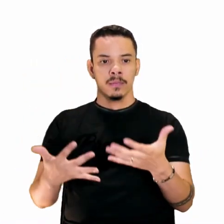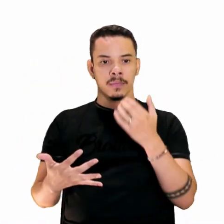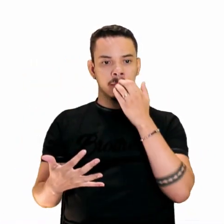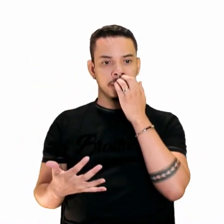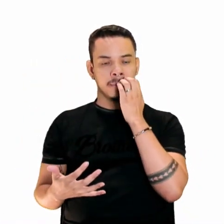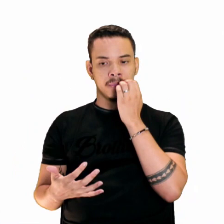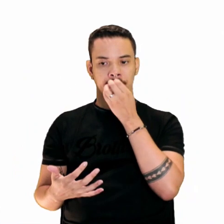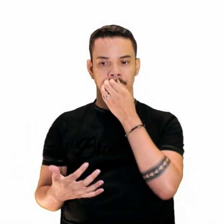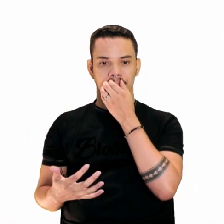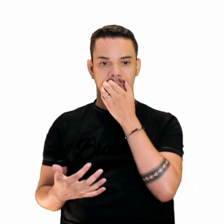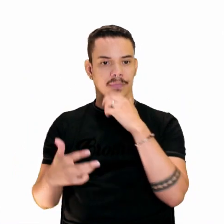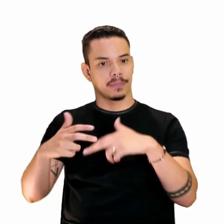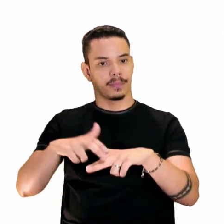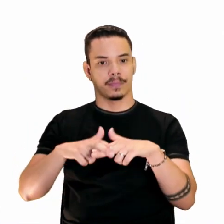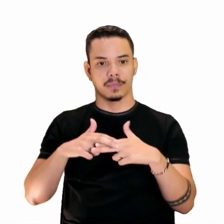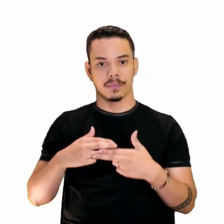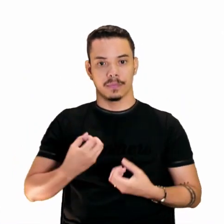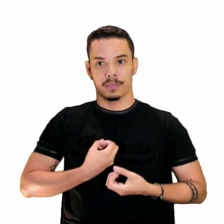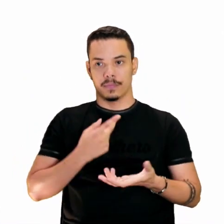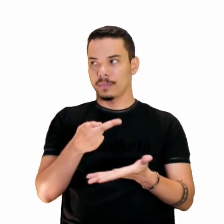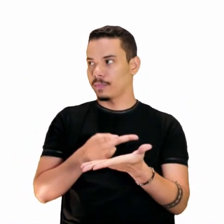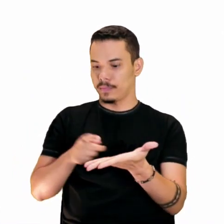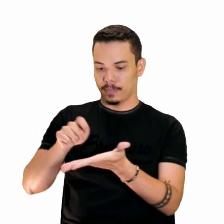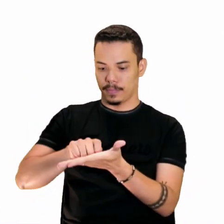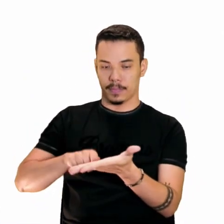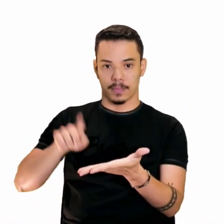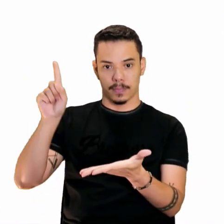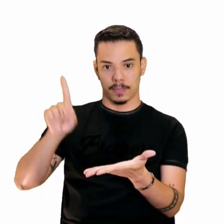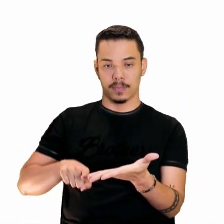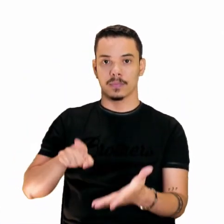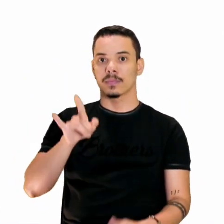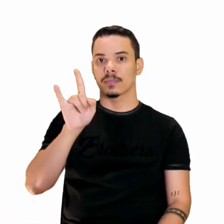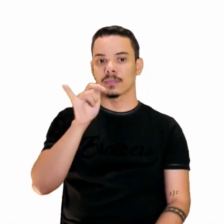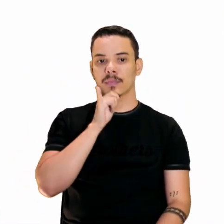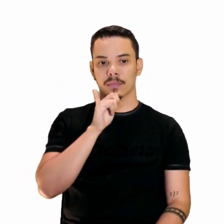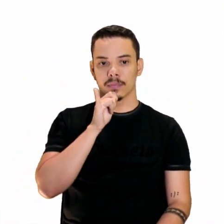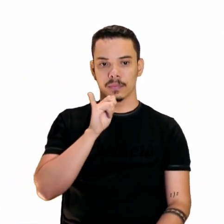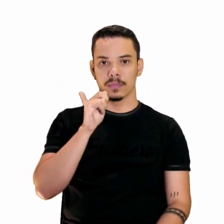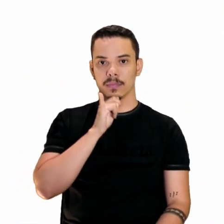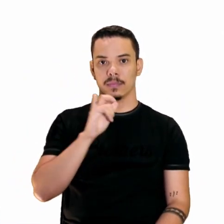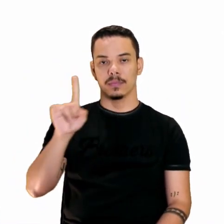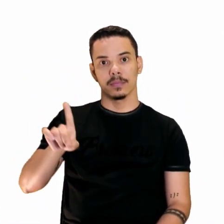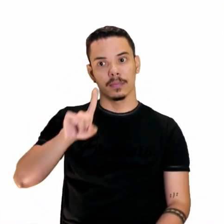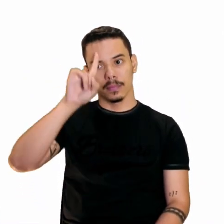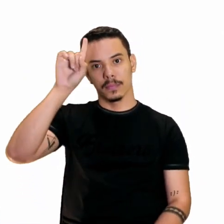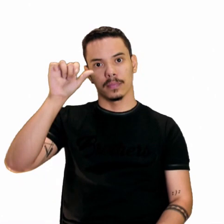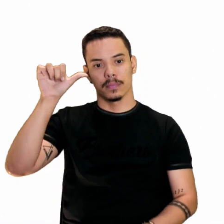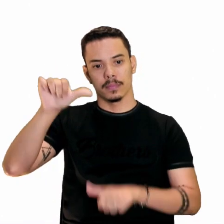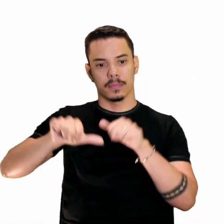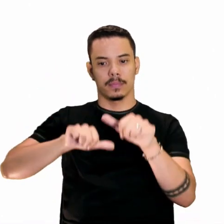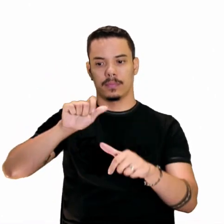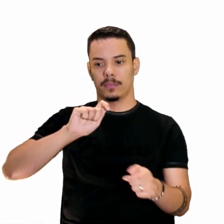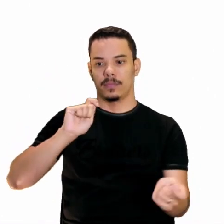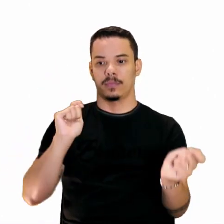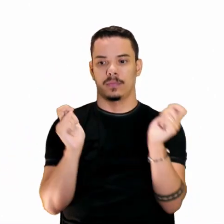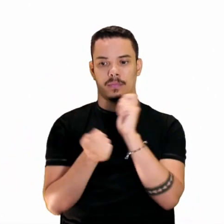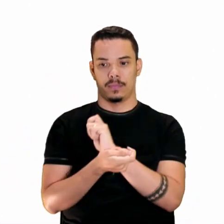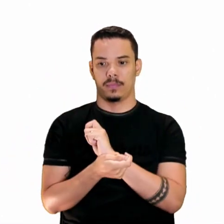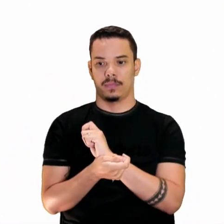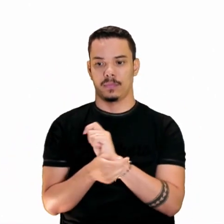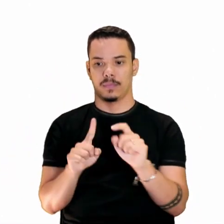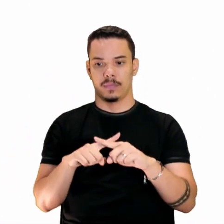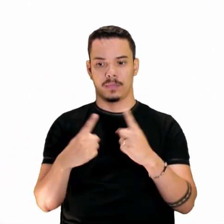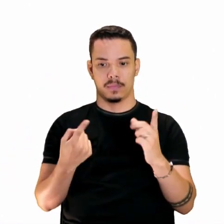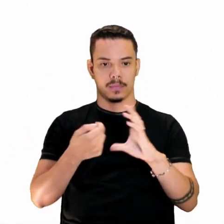paródia é um exemplo de recriação baseada em um